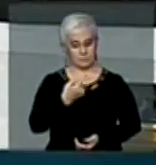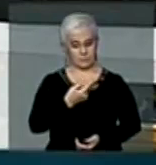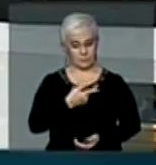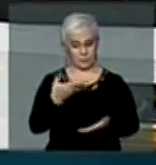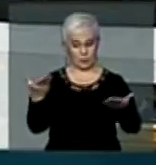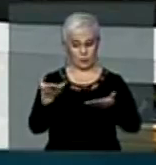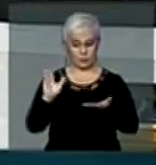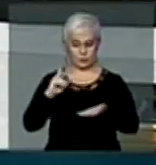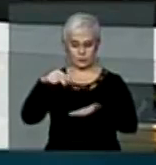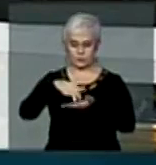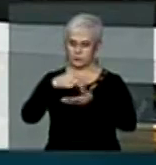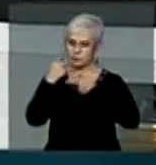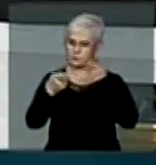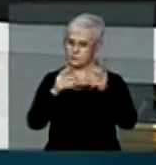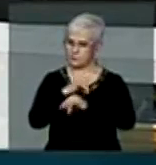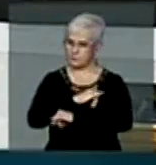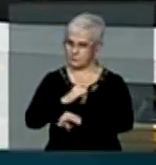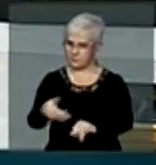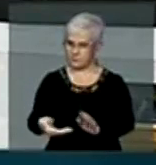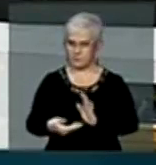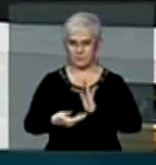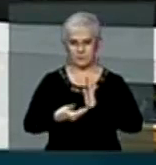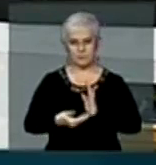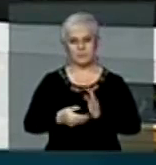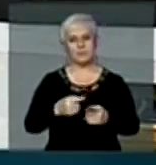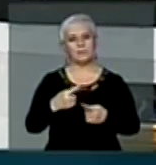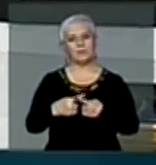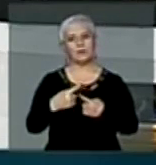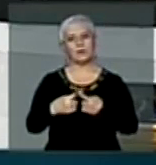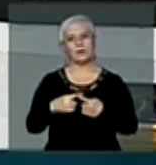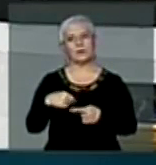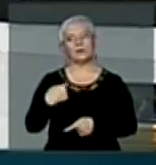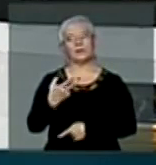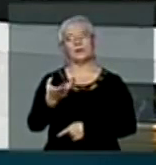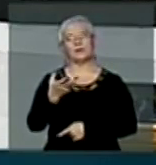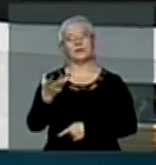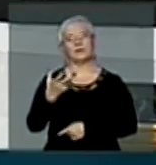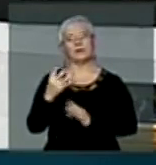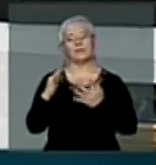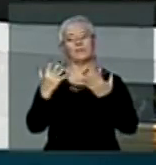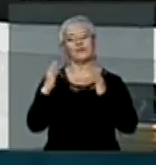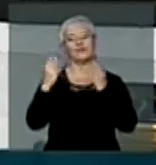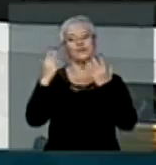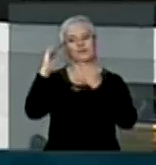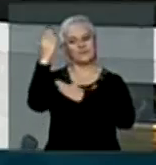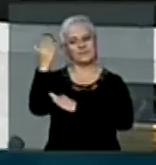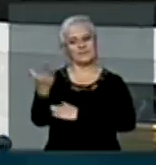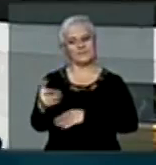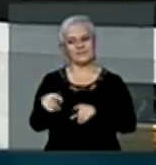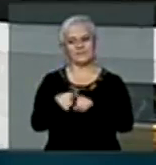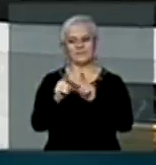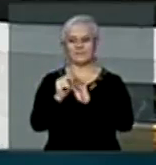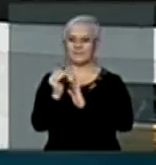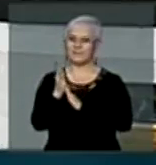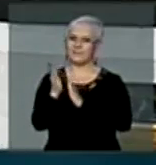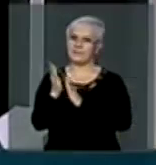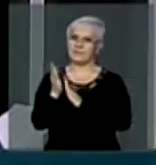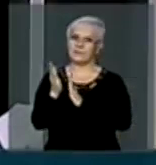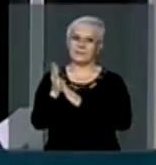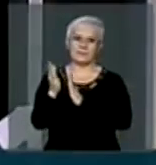hoje à tribuna, senhor Presidente, vem no sentido de prestar uma homenagem e parabenizar também